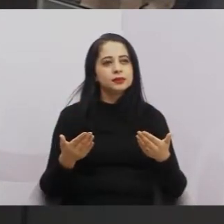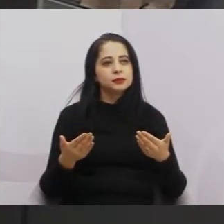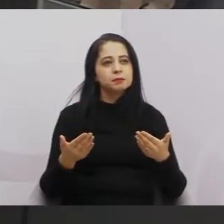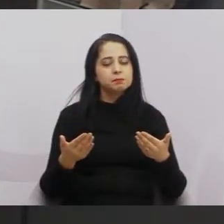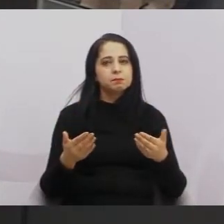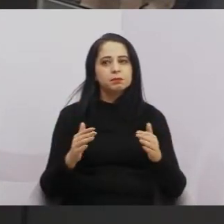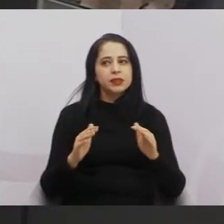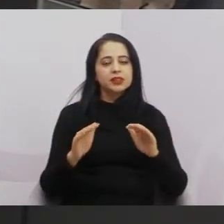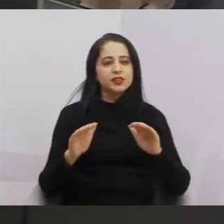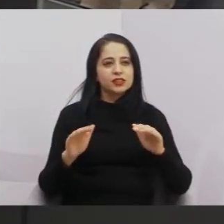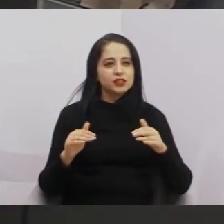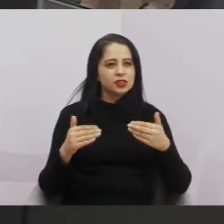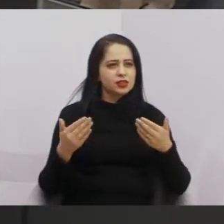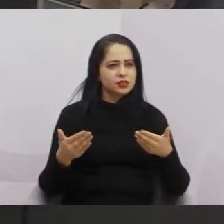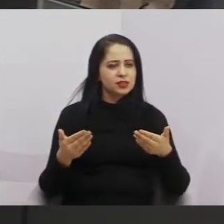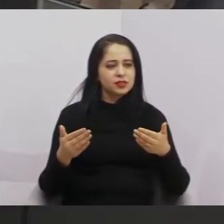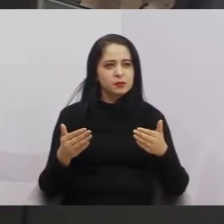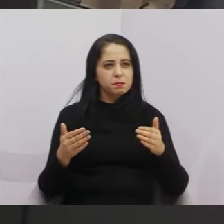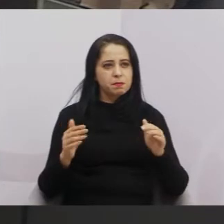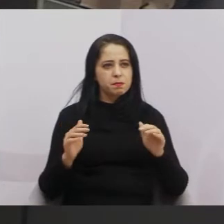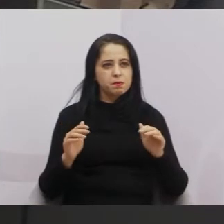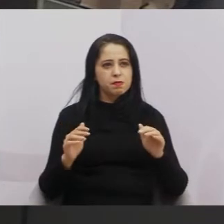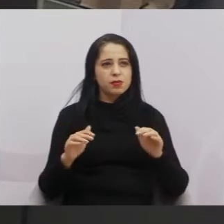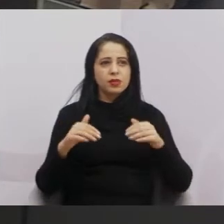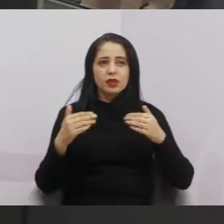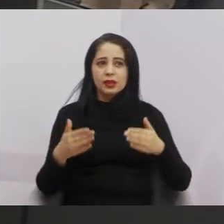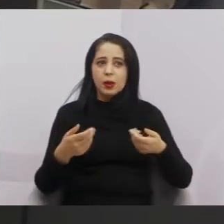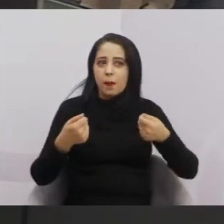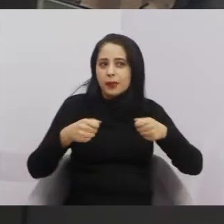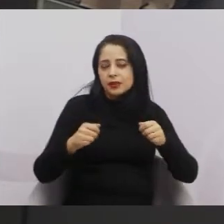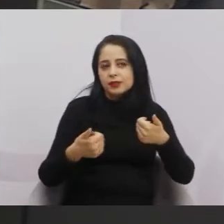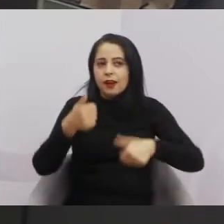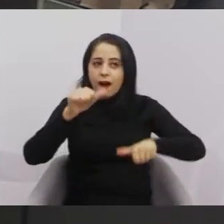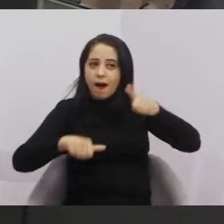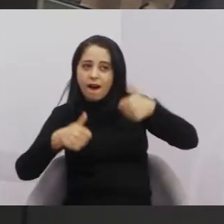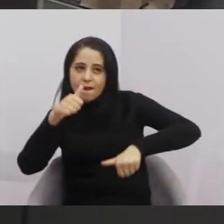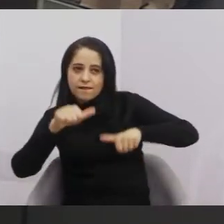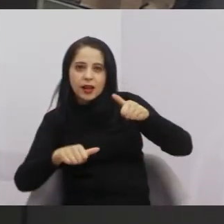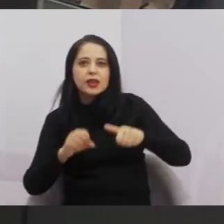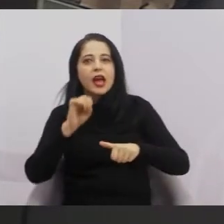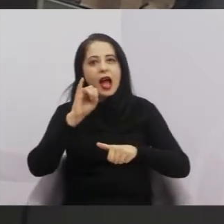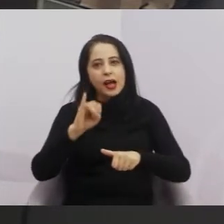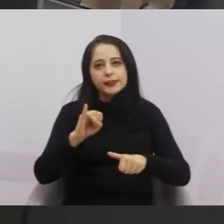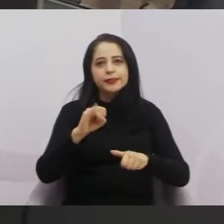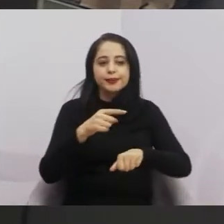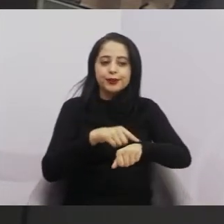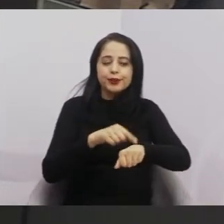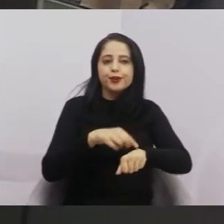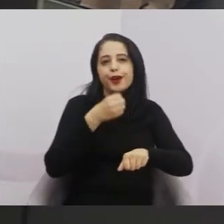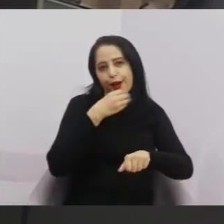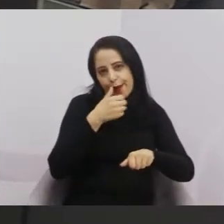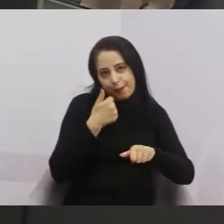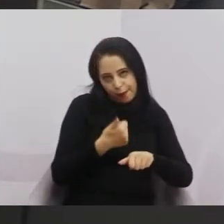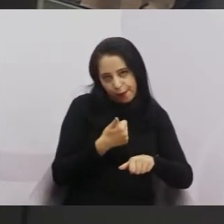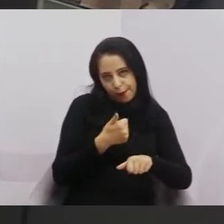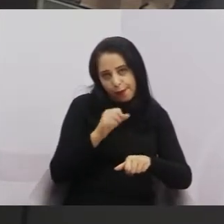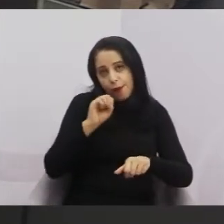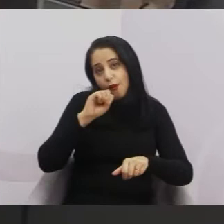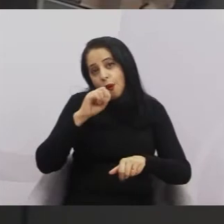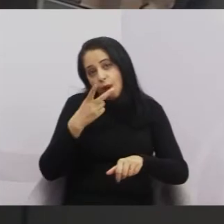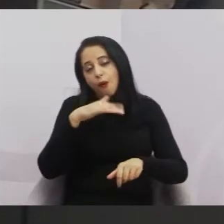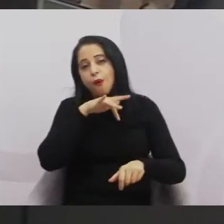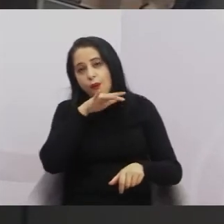relevante. Outra coisa, se vale a pena continuar nesse horário, o cansaço, porque aqui todo mundo é humano, não é?